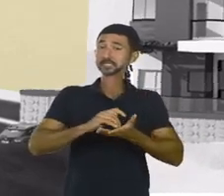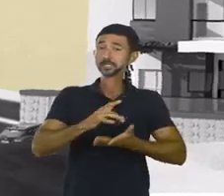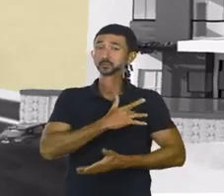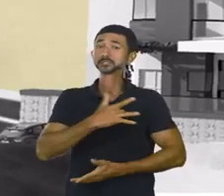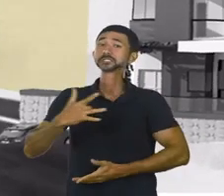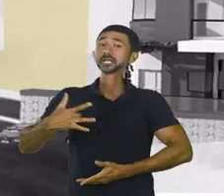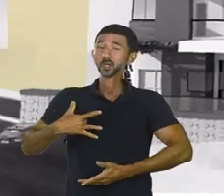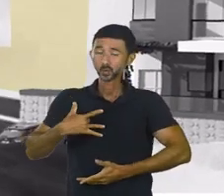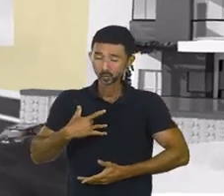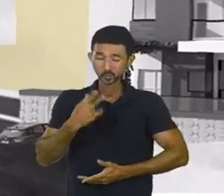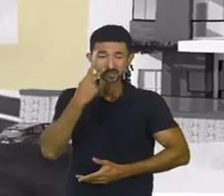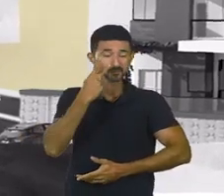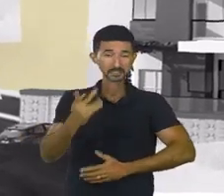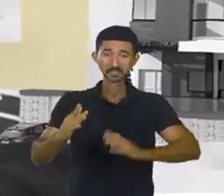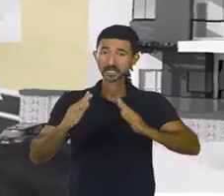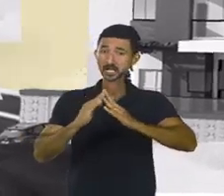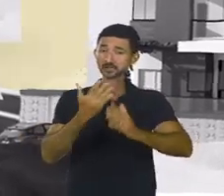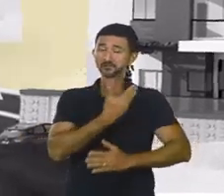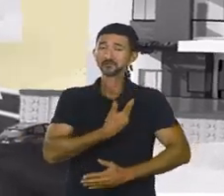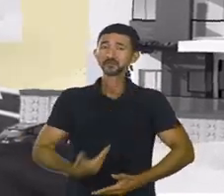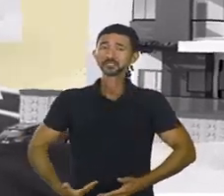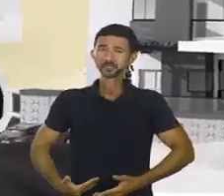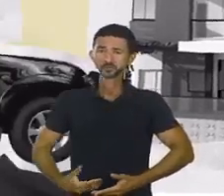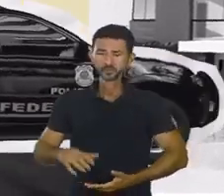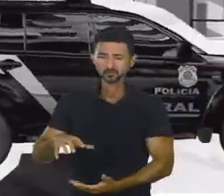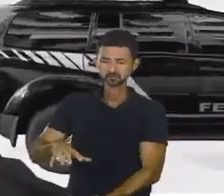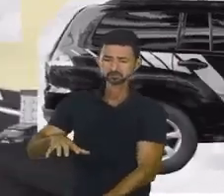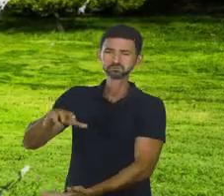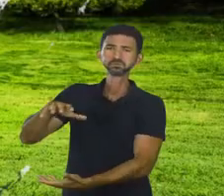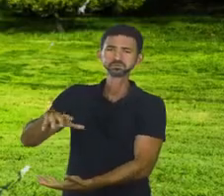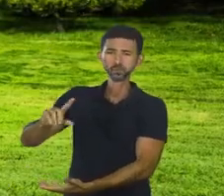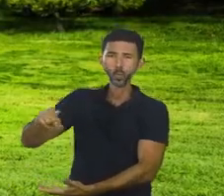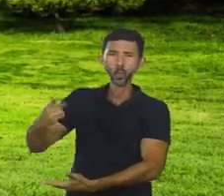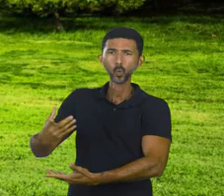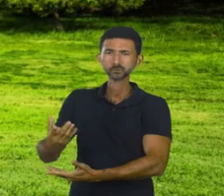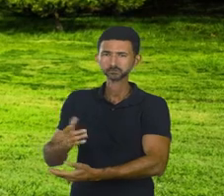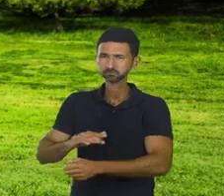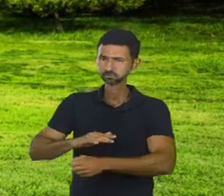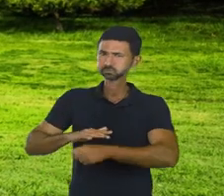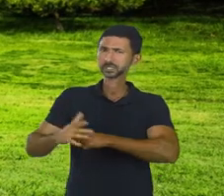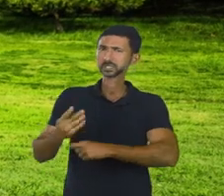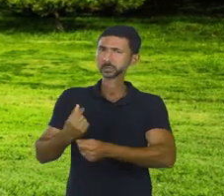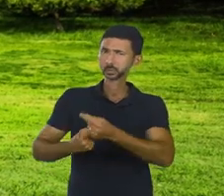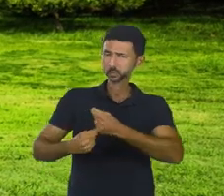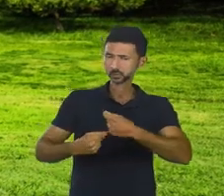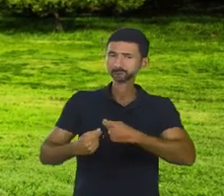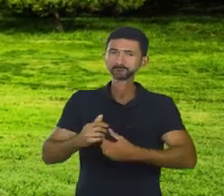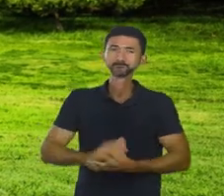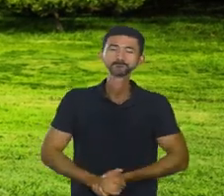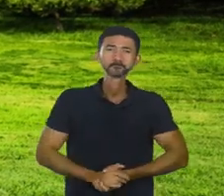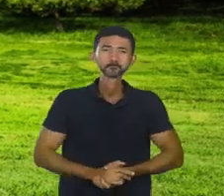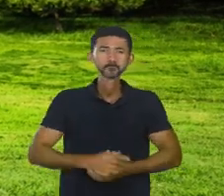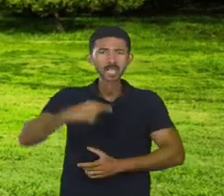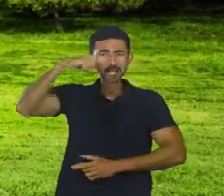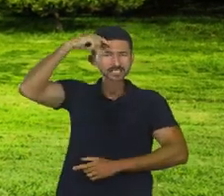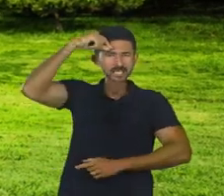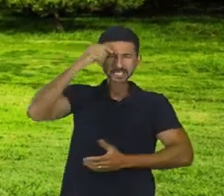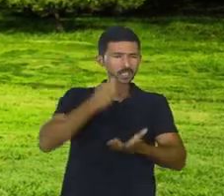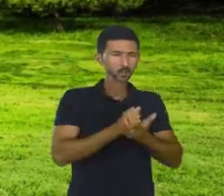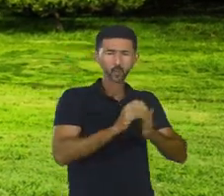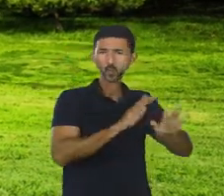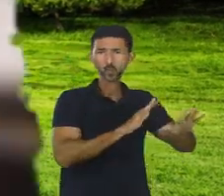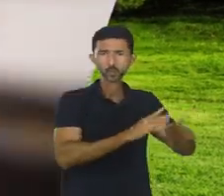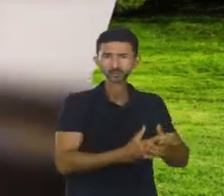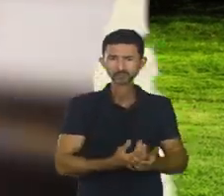federal prendendo o secretário de saúde do estado e visitando a casa do governador. Tinha até um cooler na casa de outro cheio de verdinha, mas não era sem verdinha não. O